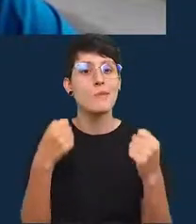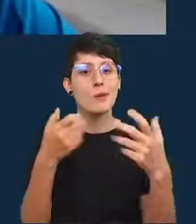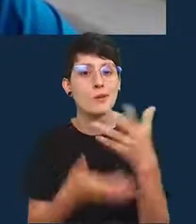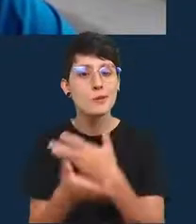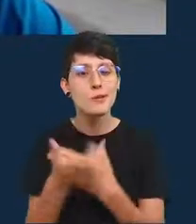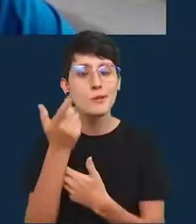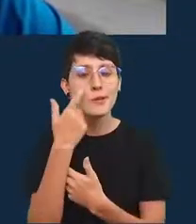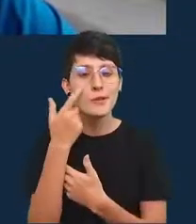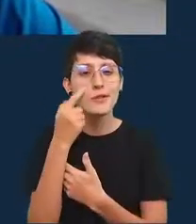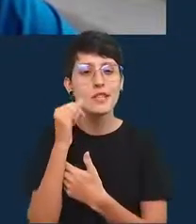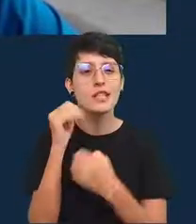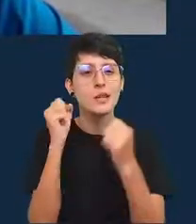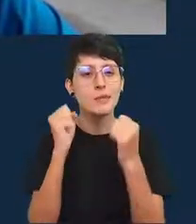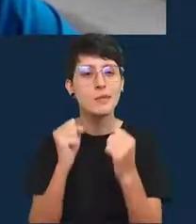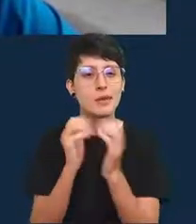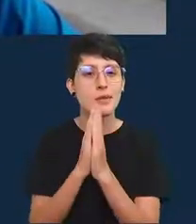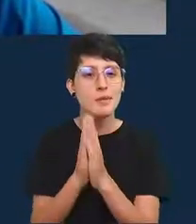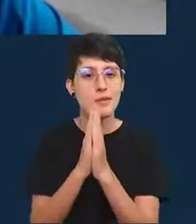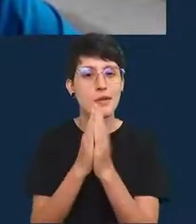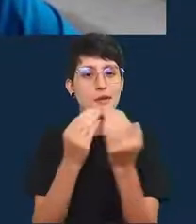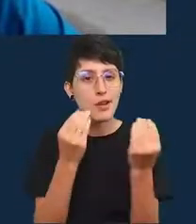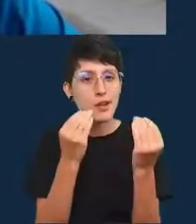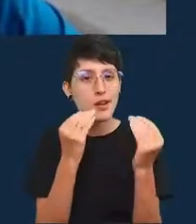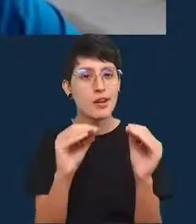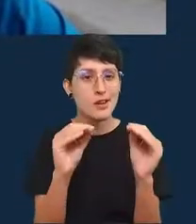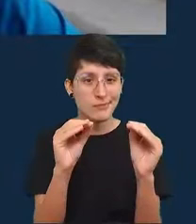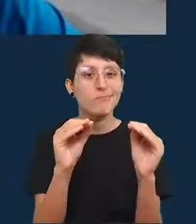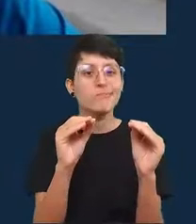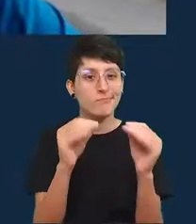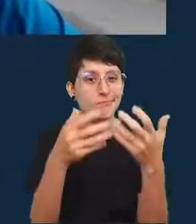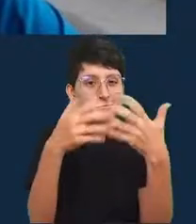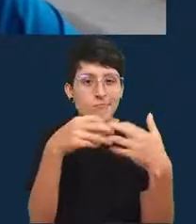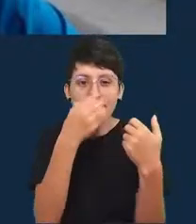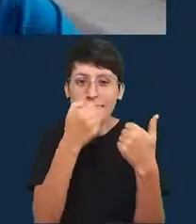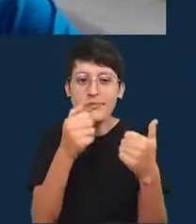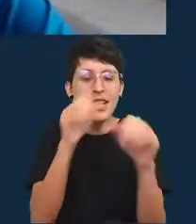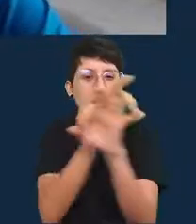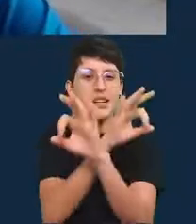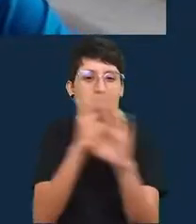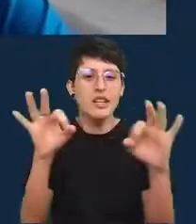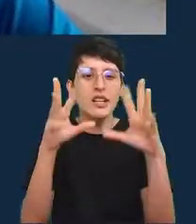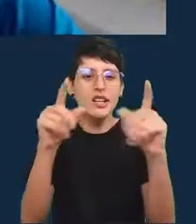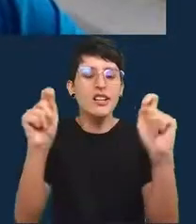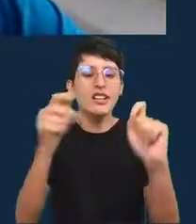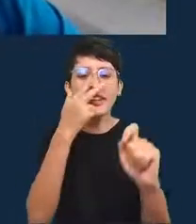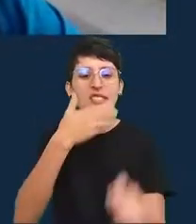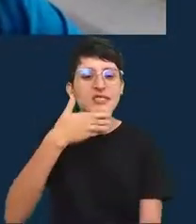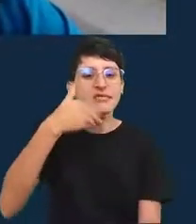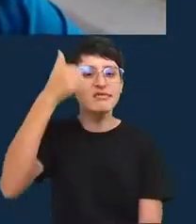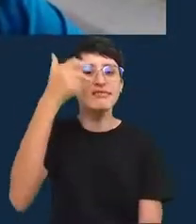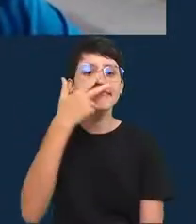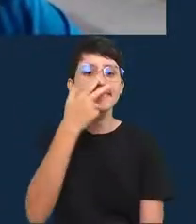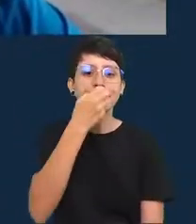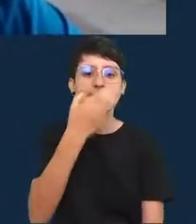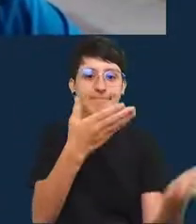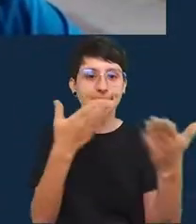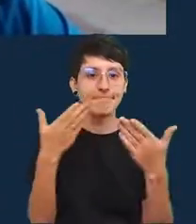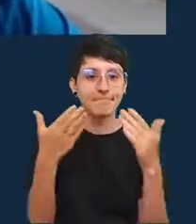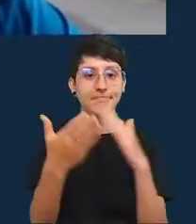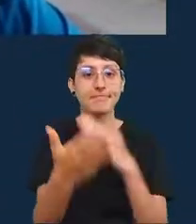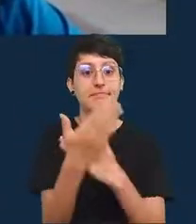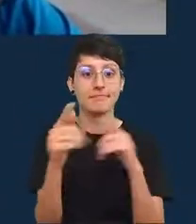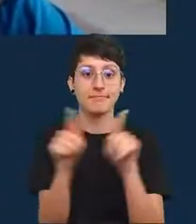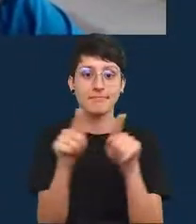nisso se você puder mostrar uma implementação que funciona muito bem ótimo tudo que se pode melhorar é bem-vindo e